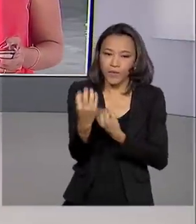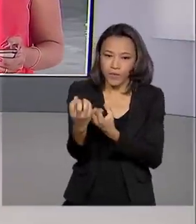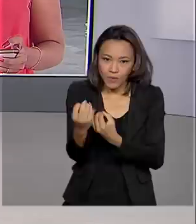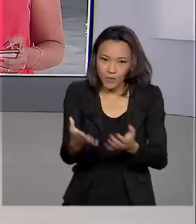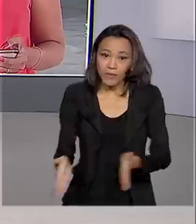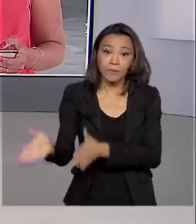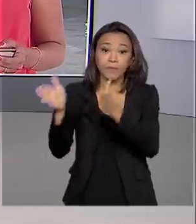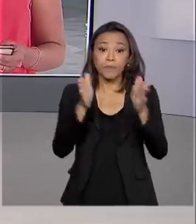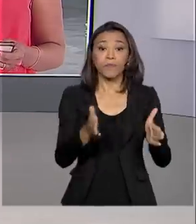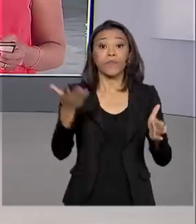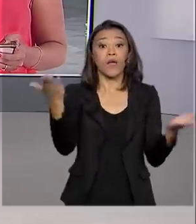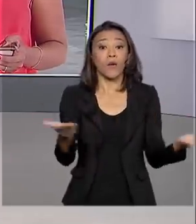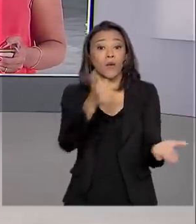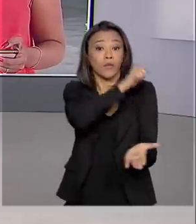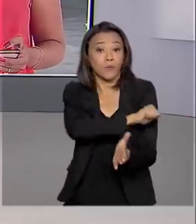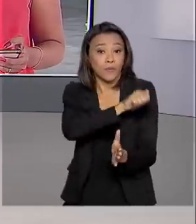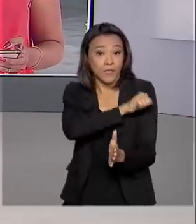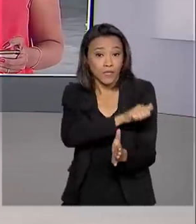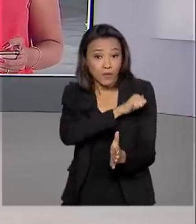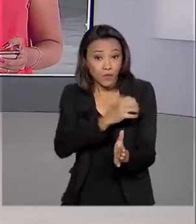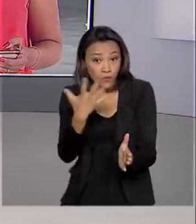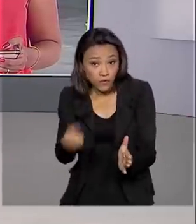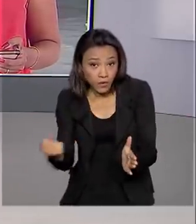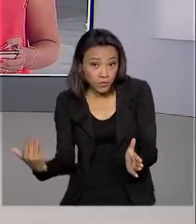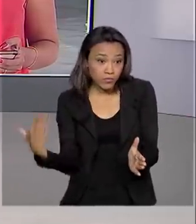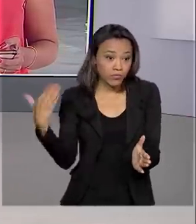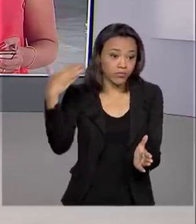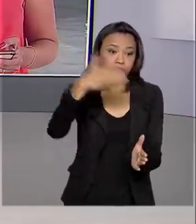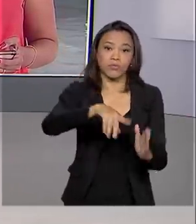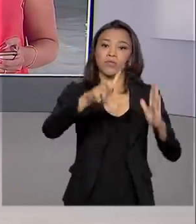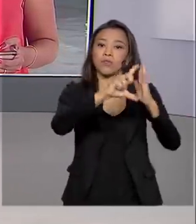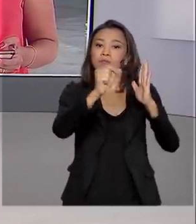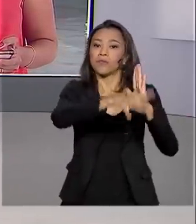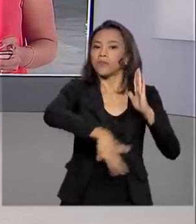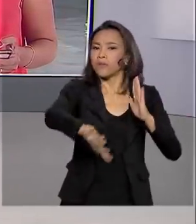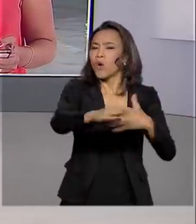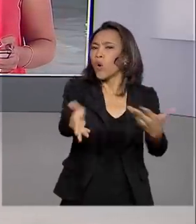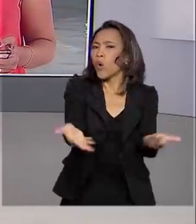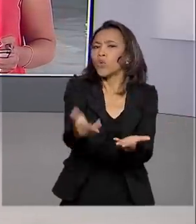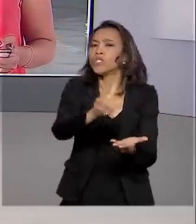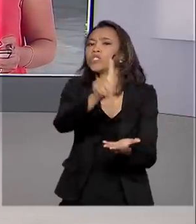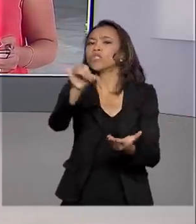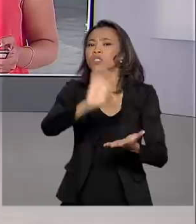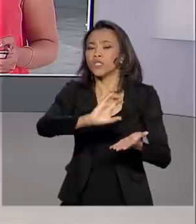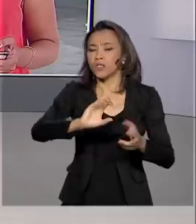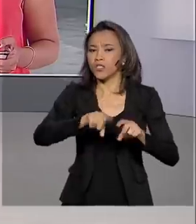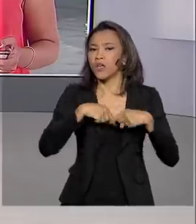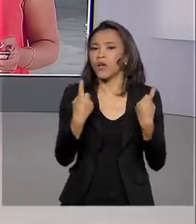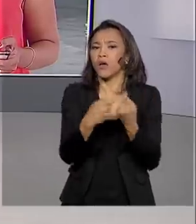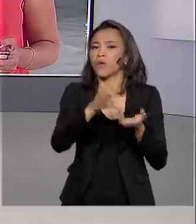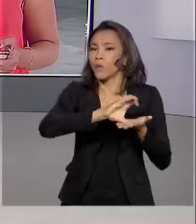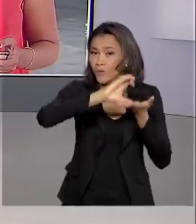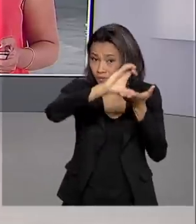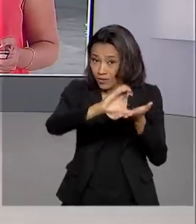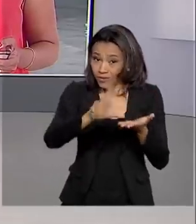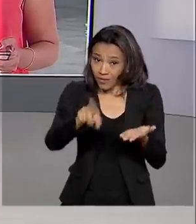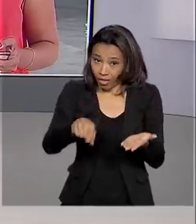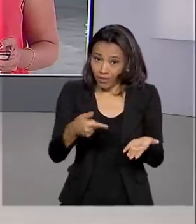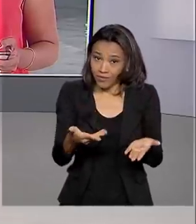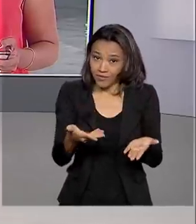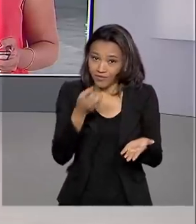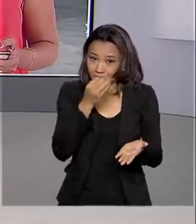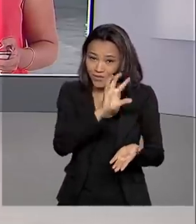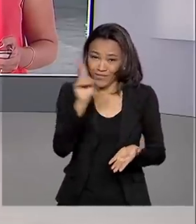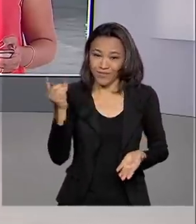E olha, do Rio de Janeiro, vamos ao Palácio do Planalto, porque hoje é dia de reunião do Conselho de Governo. Não é isso, Luciana Colares? Bom dia para você.